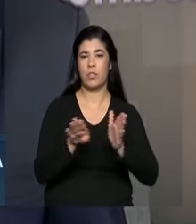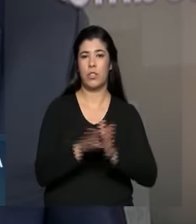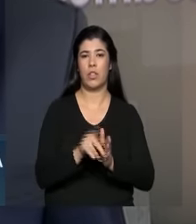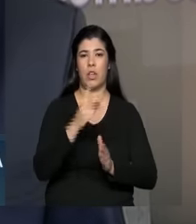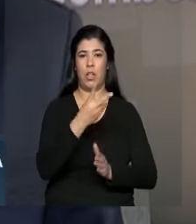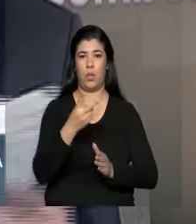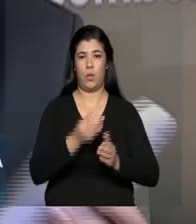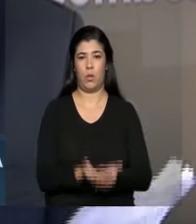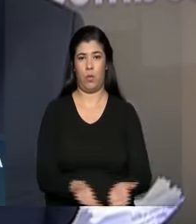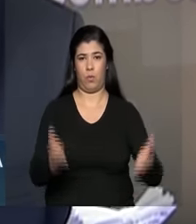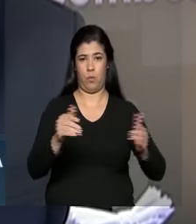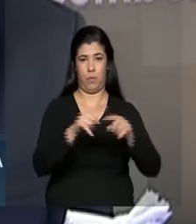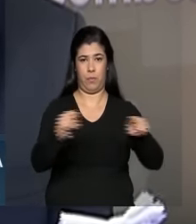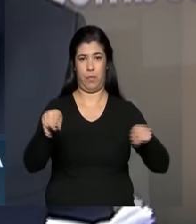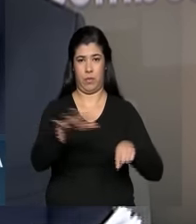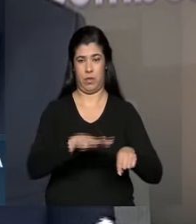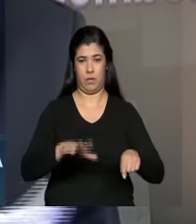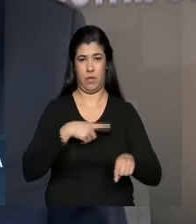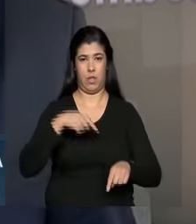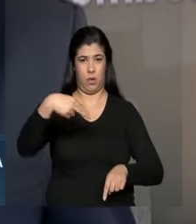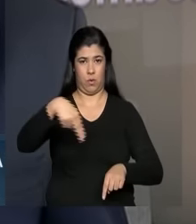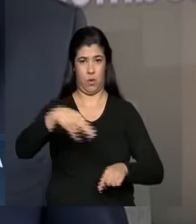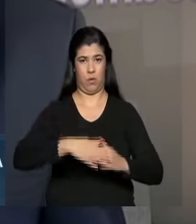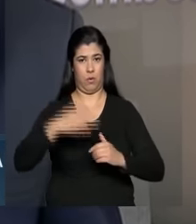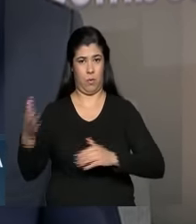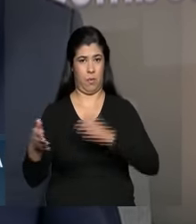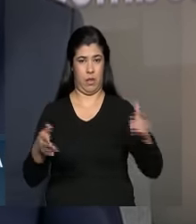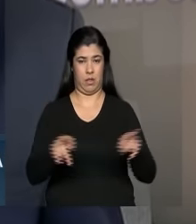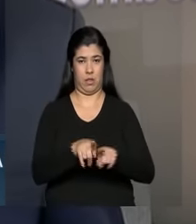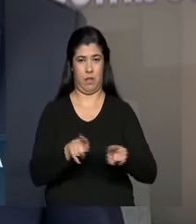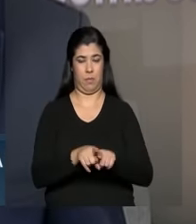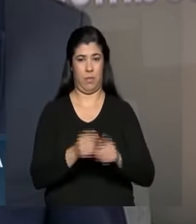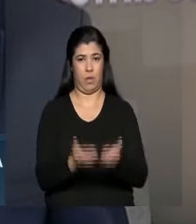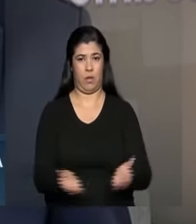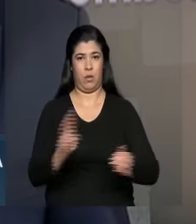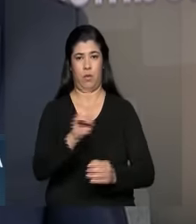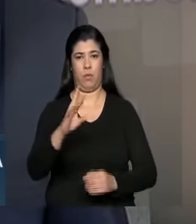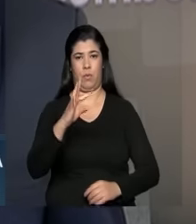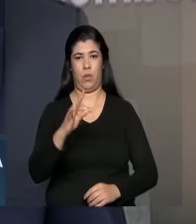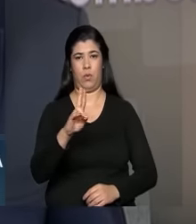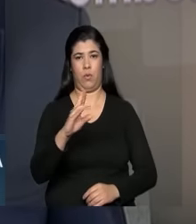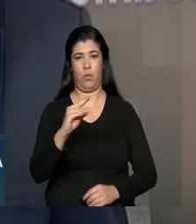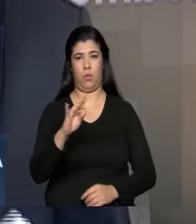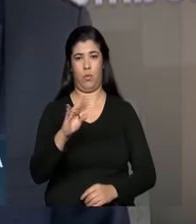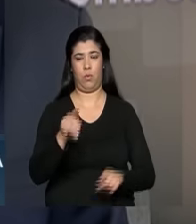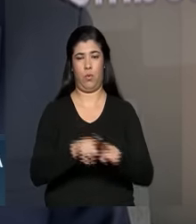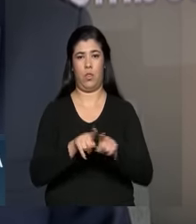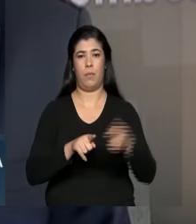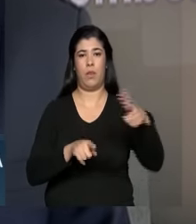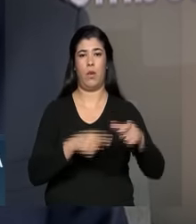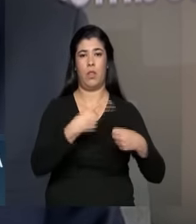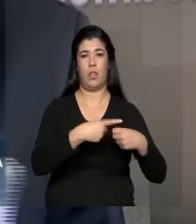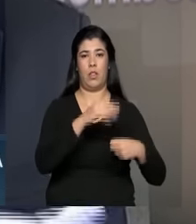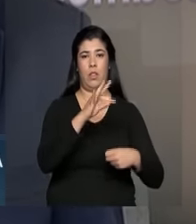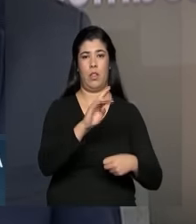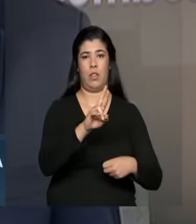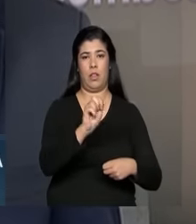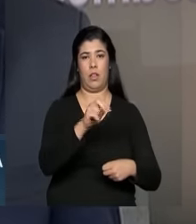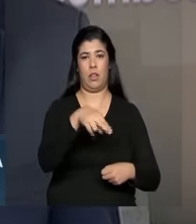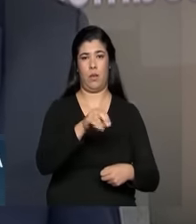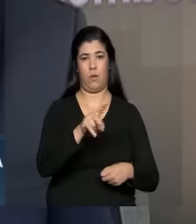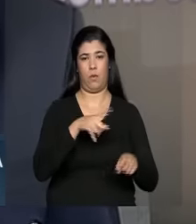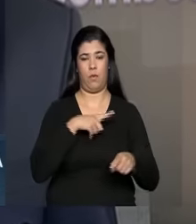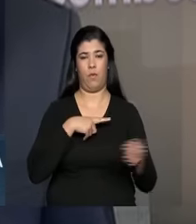reservatórios, que também estão ao norte da estação, os reservatórios de Tucutu e Terra Nova. A previsão é que esses dois